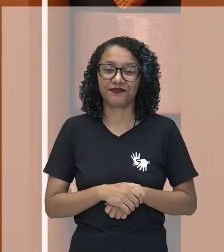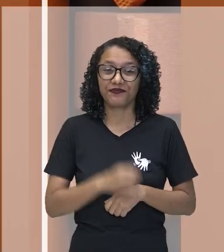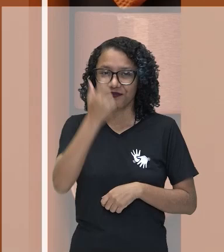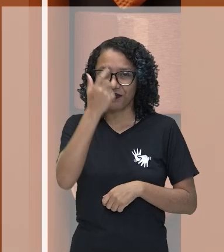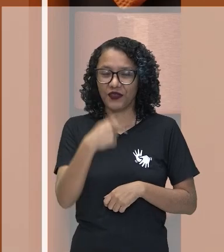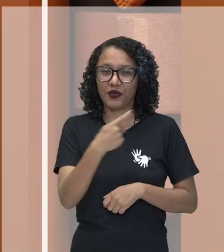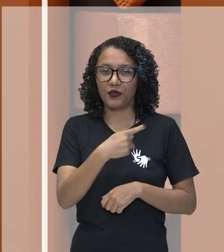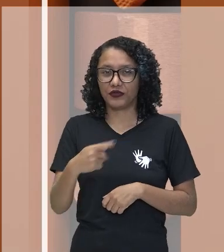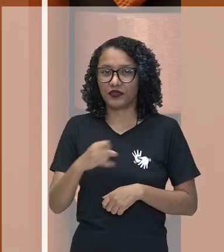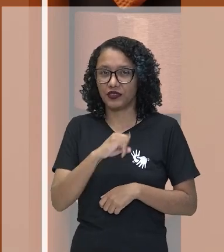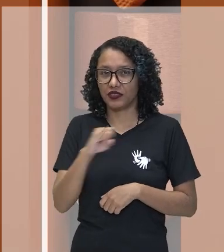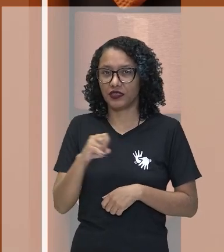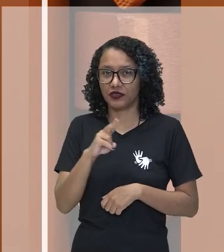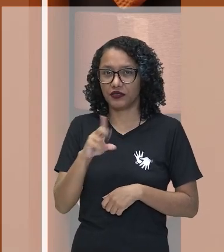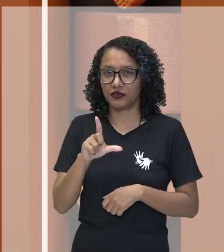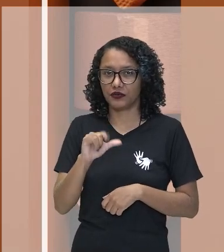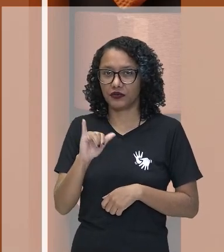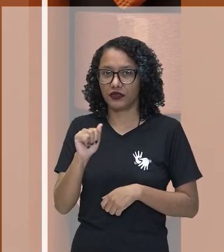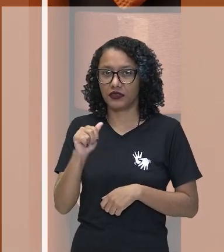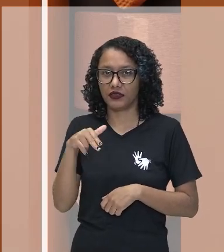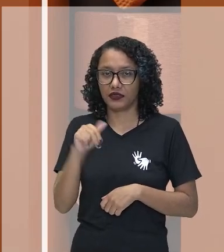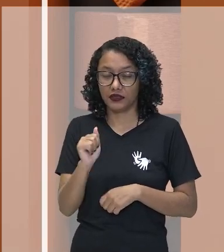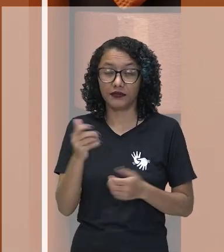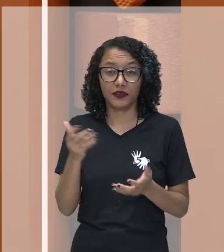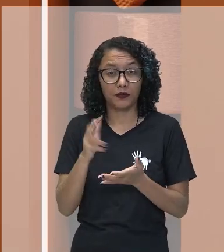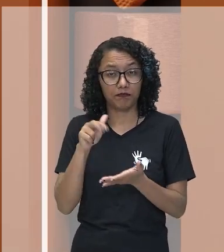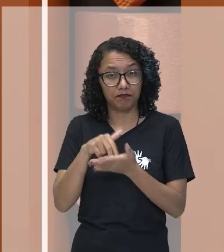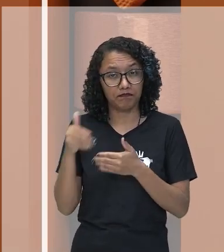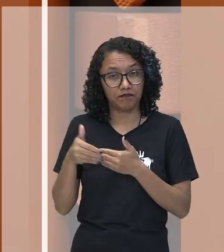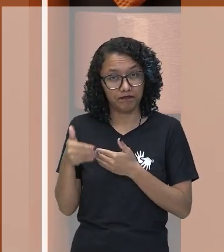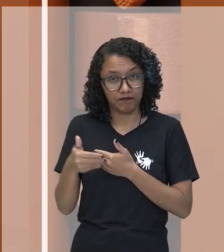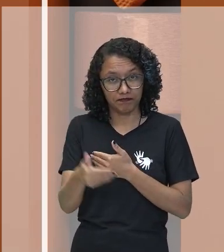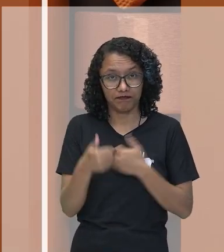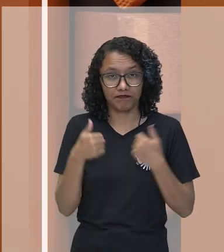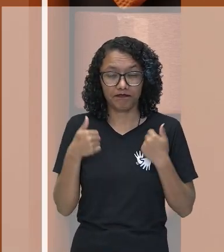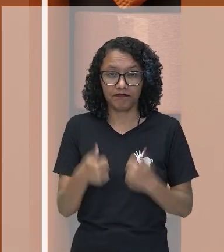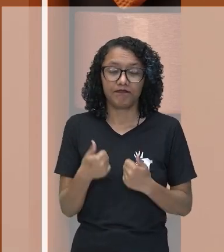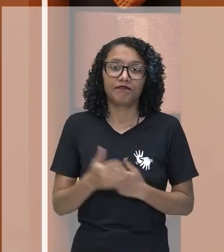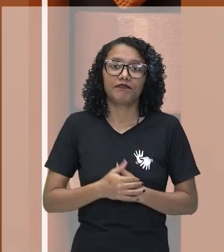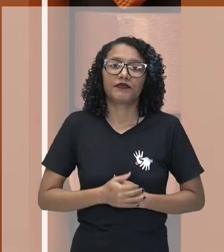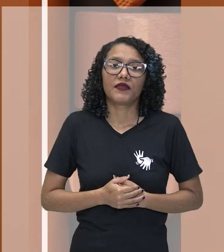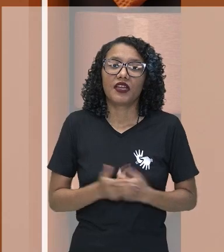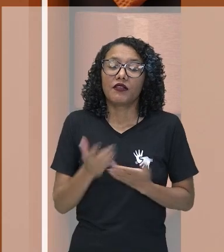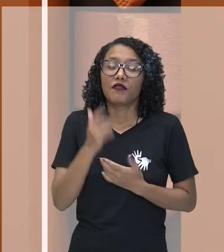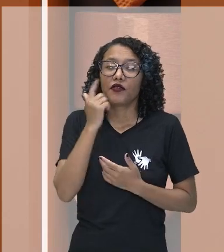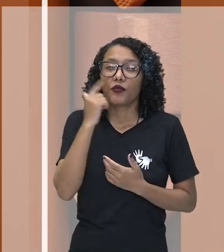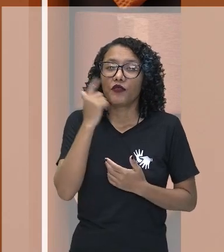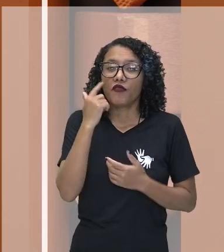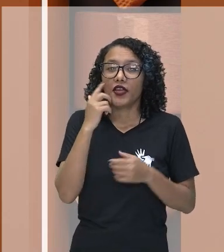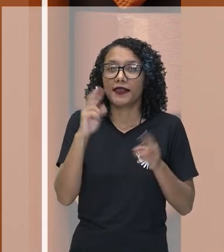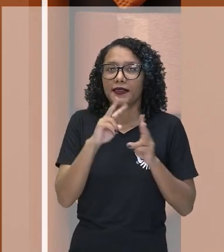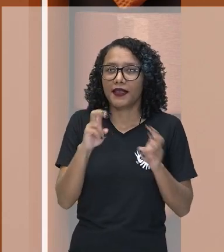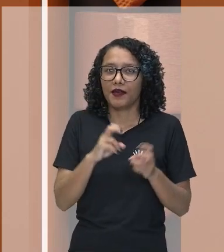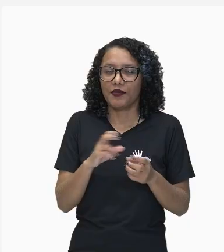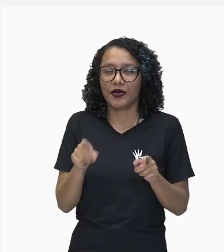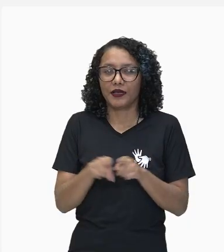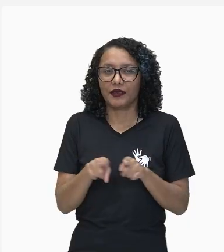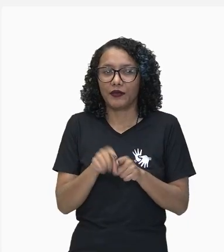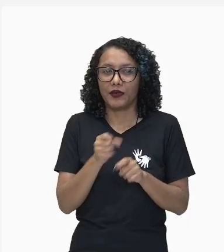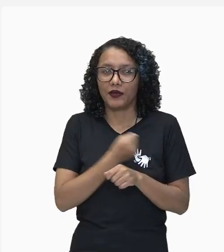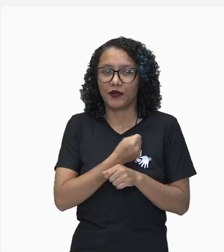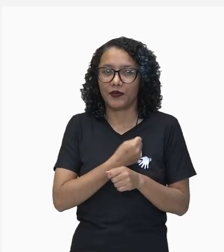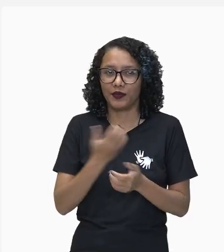sou a professora Juliana e estarei acompanhando vocês ao longo desta aula. Vamos verificar o objeto de conhecimento e o número.